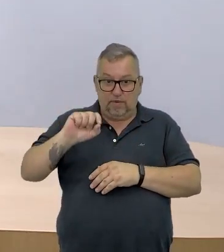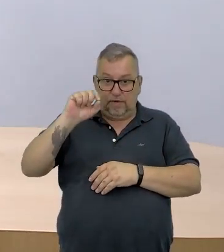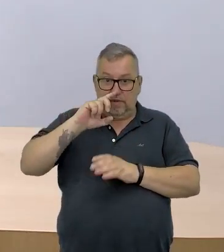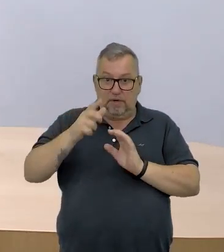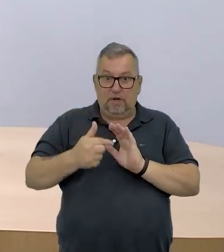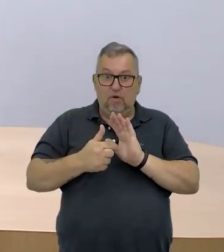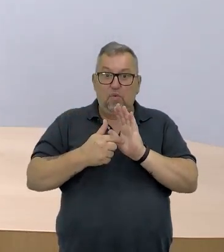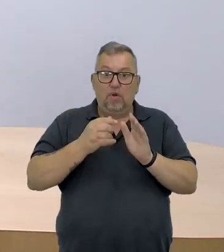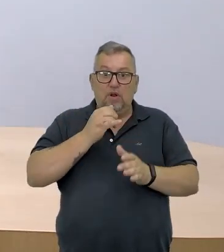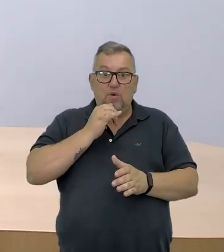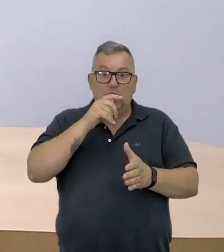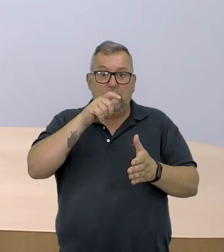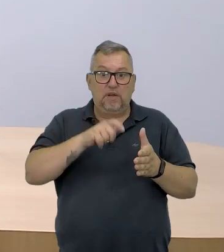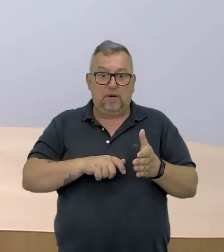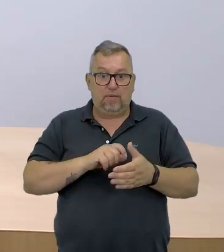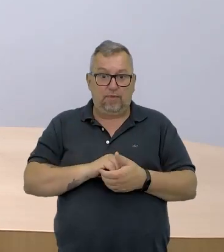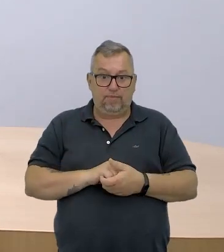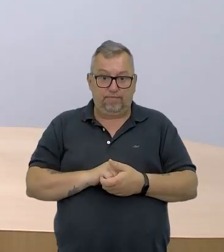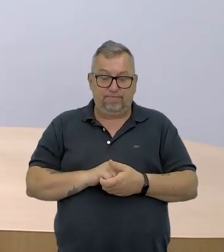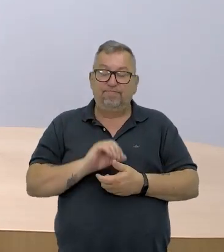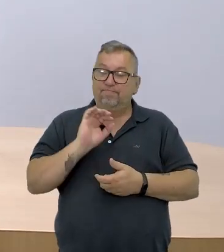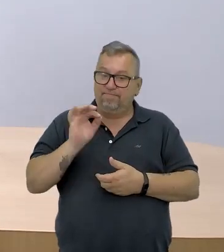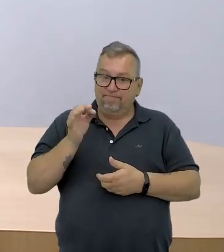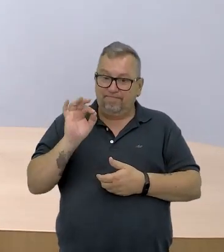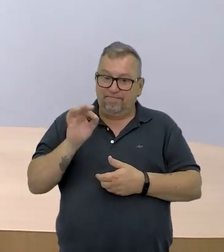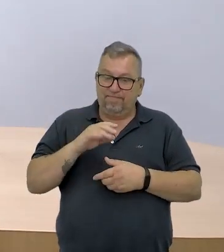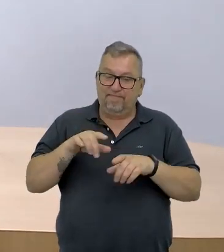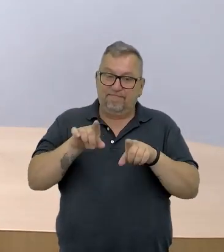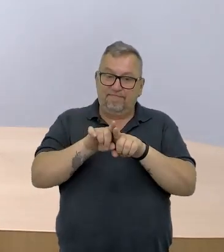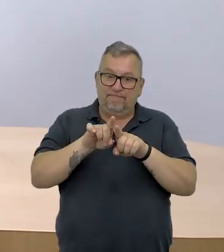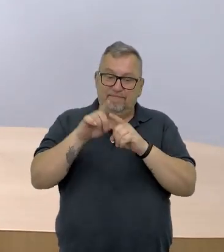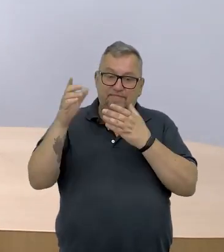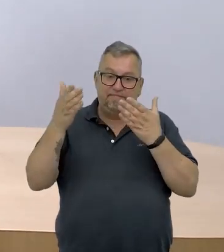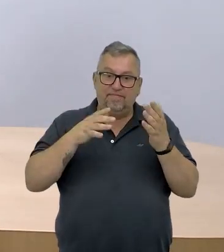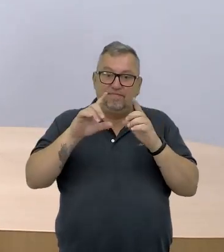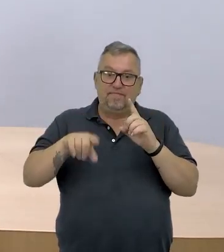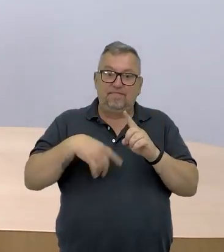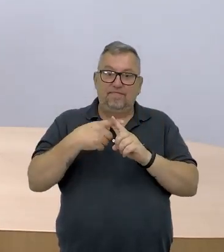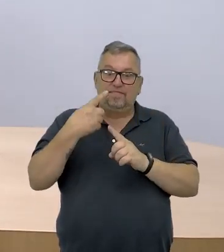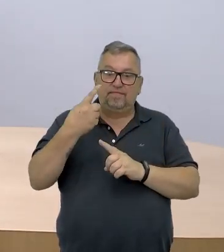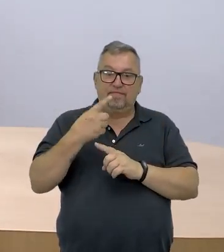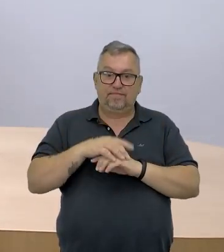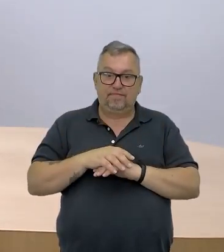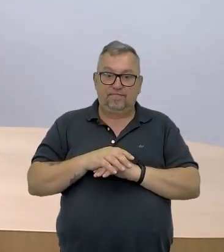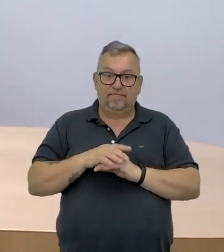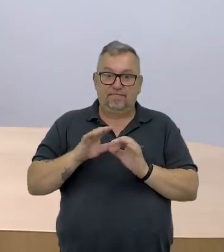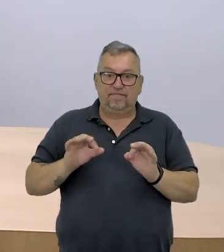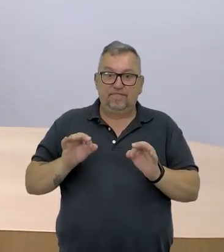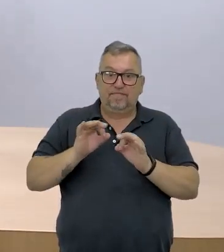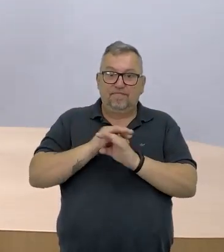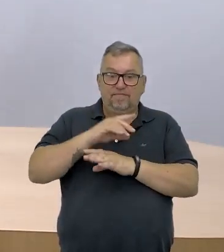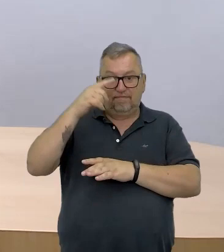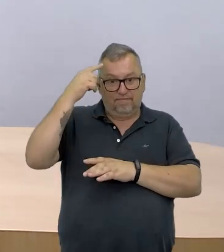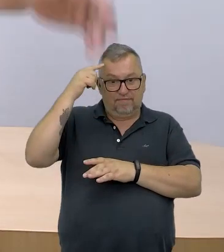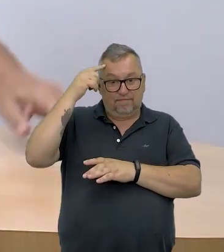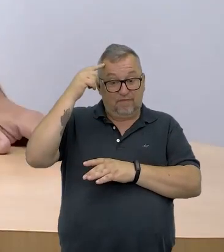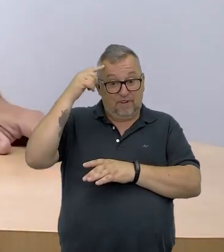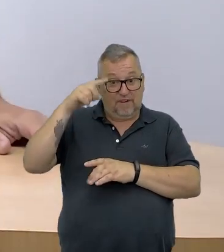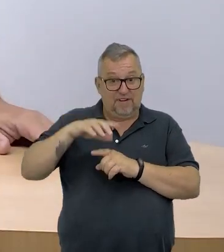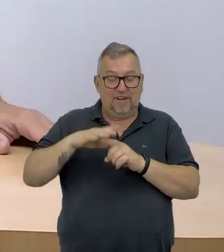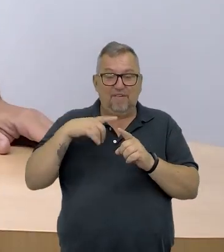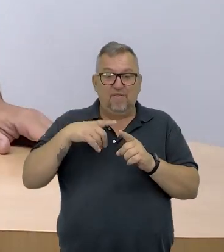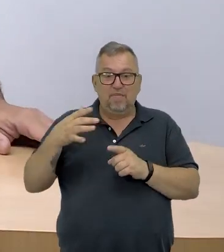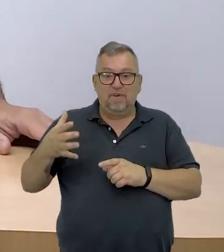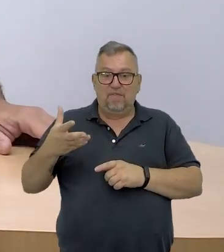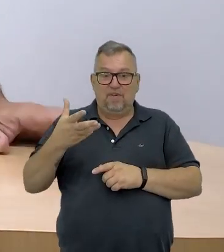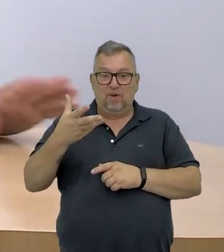mostrar um exemplo para vocês, tá certo? E aí eu trouxe mais um para finalizar, né? Essa ideia do Arduino,